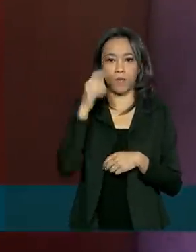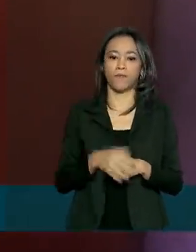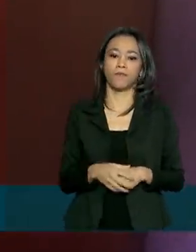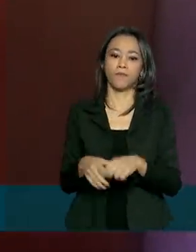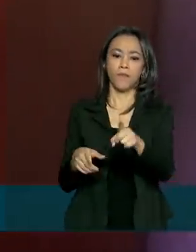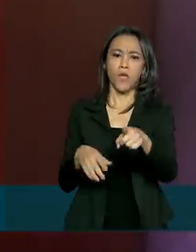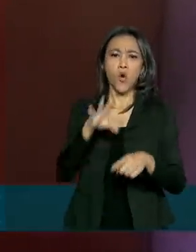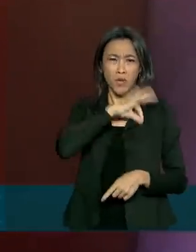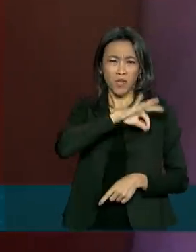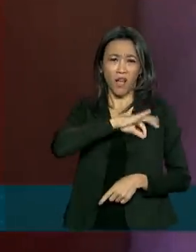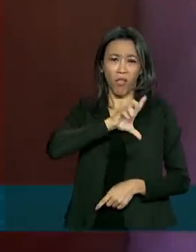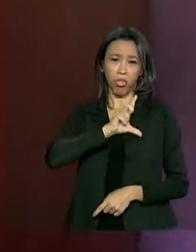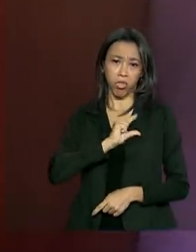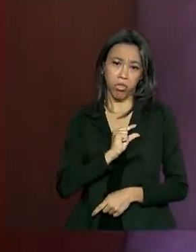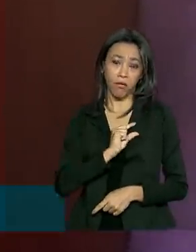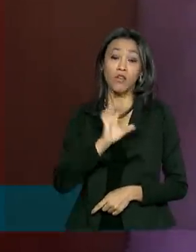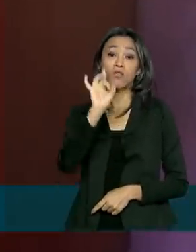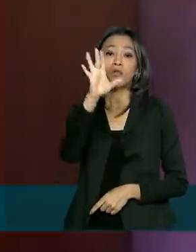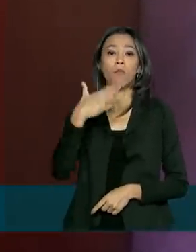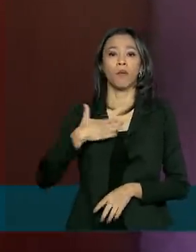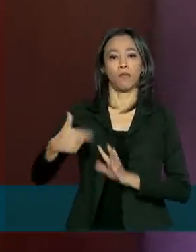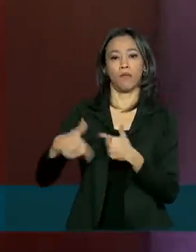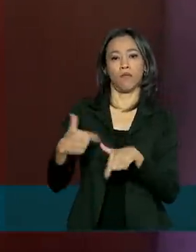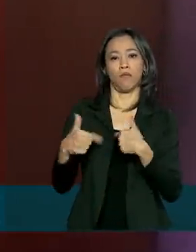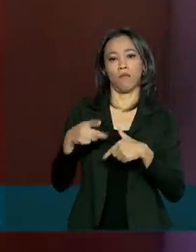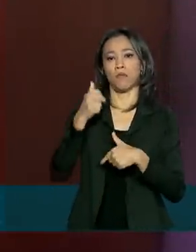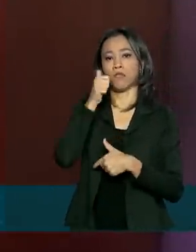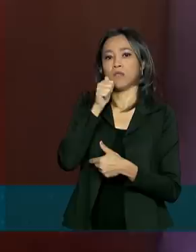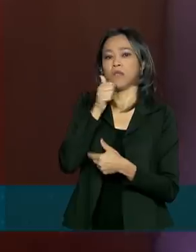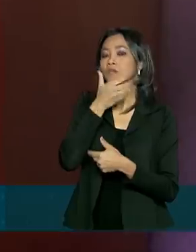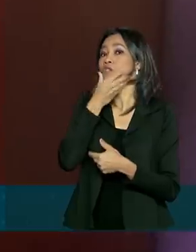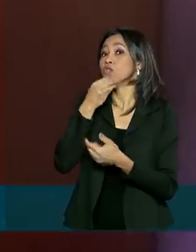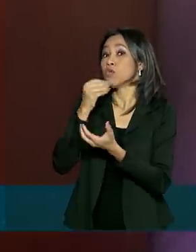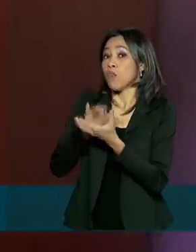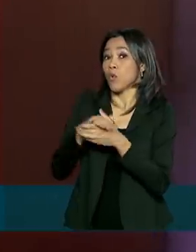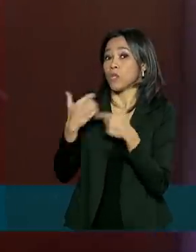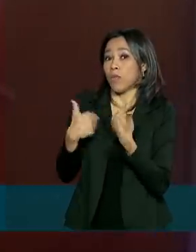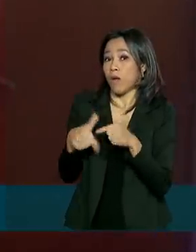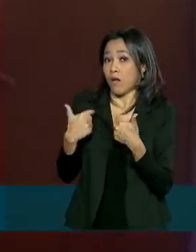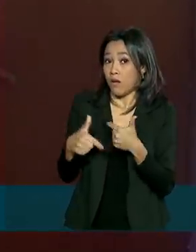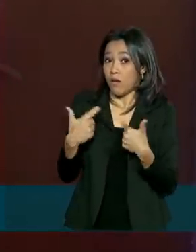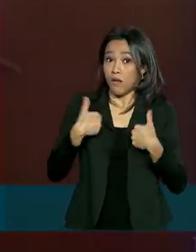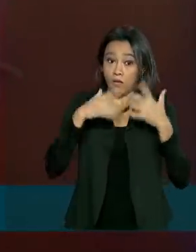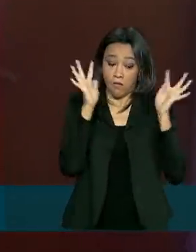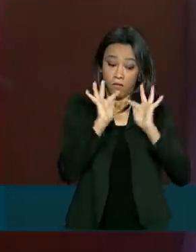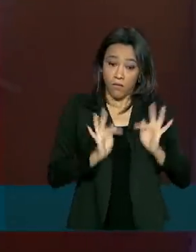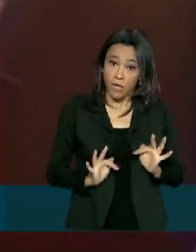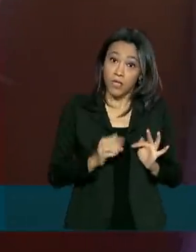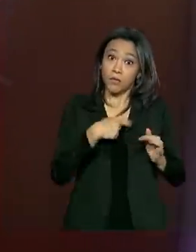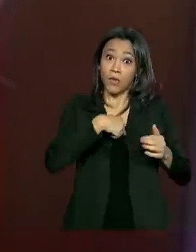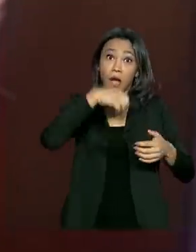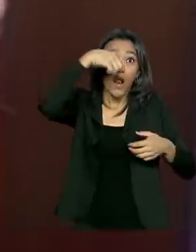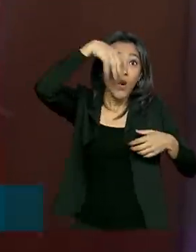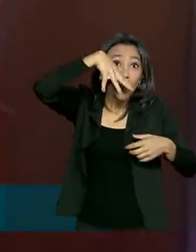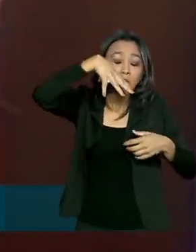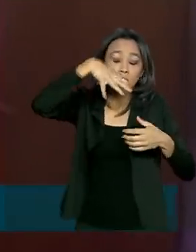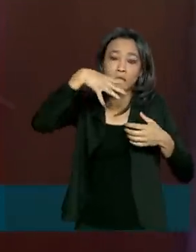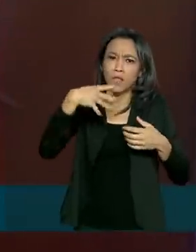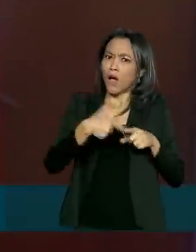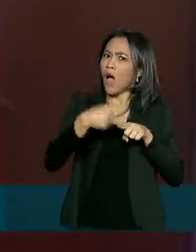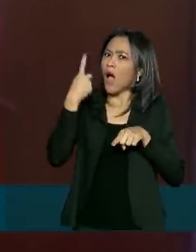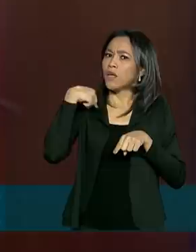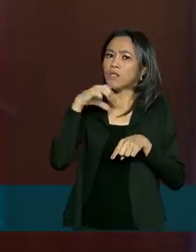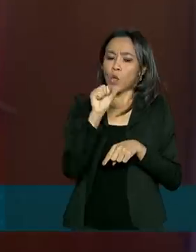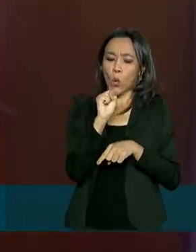renda caiu muito, só meu esposo que está trabalhando. E estou muito feliz com a eleição da conta de luz, que a minha conta que era de 80